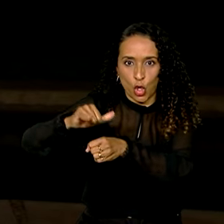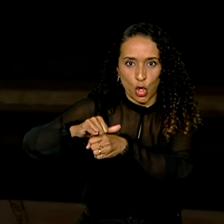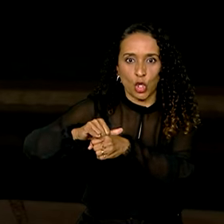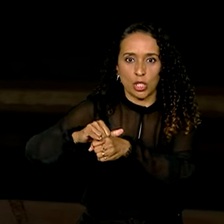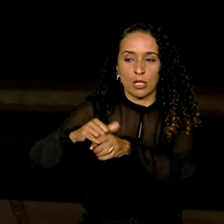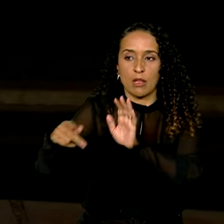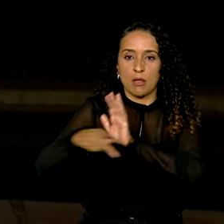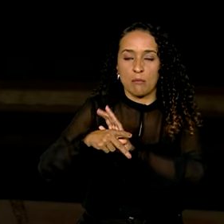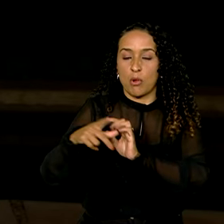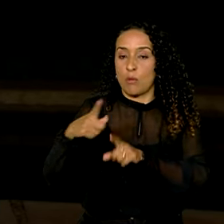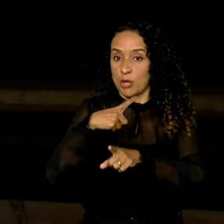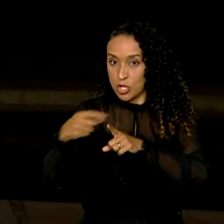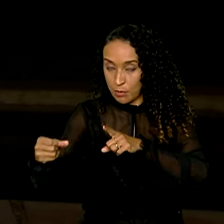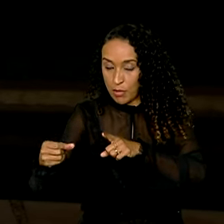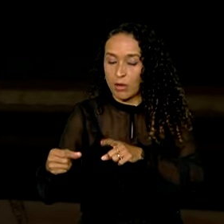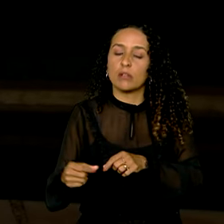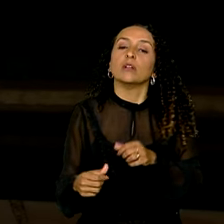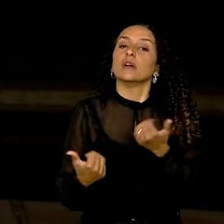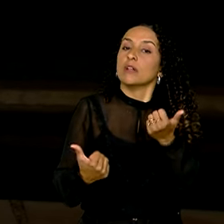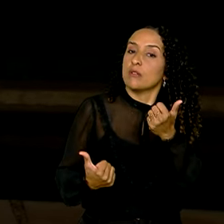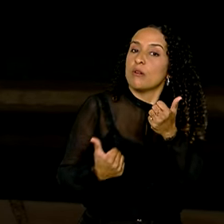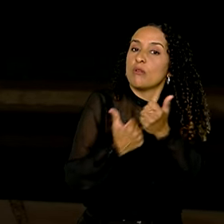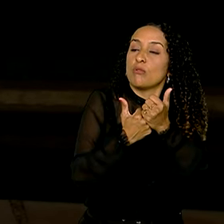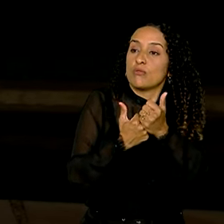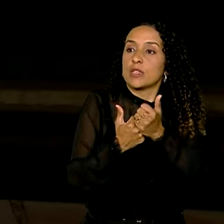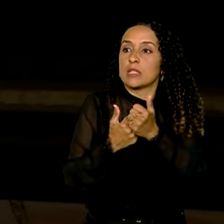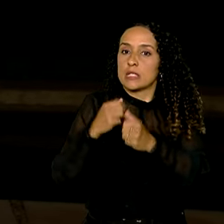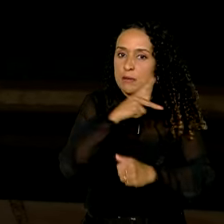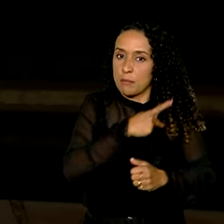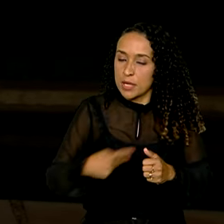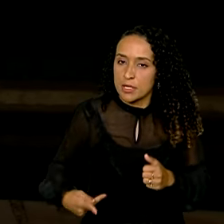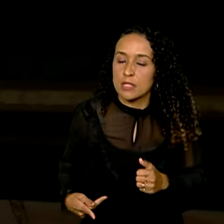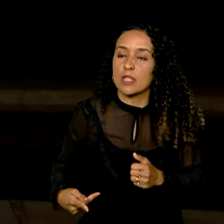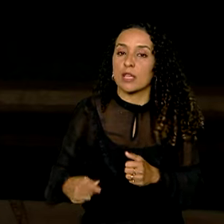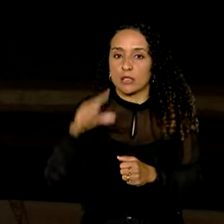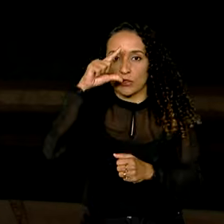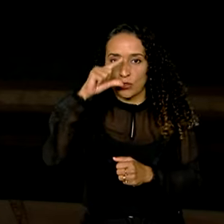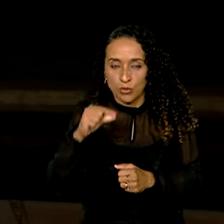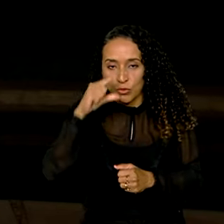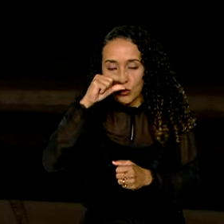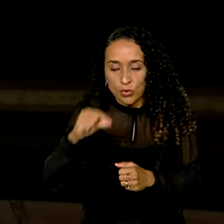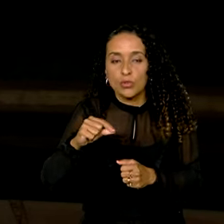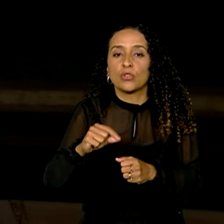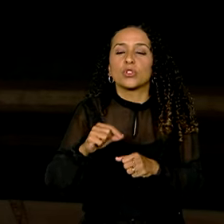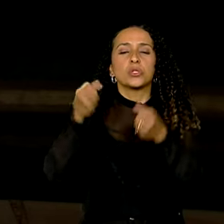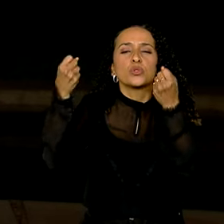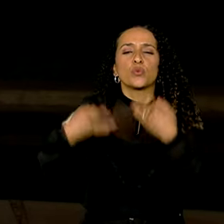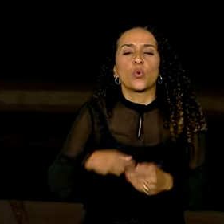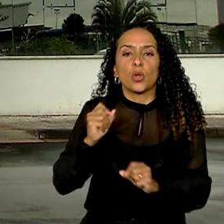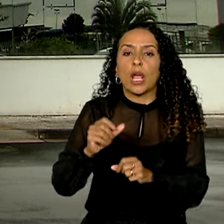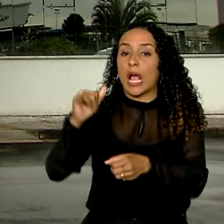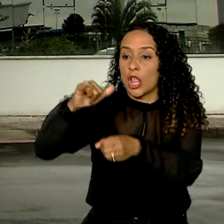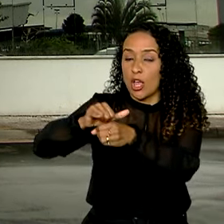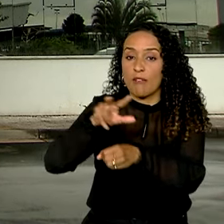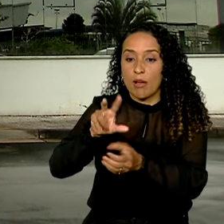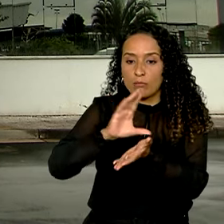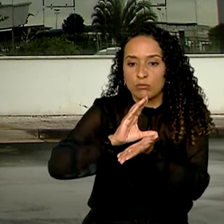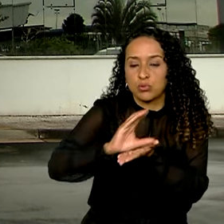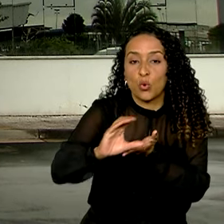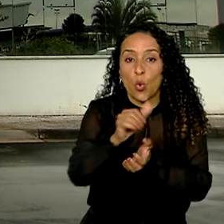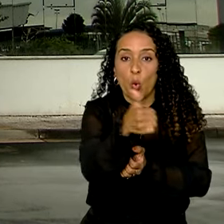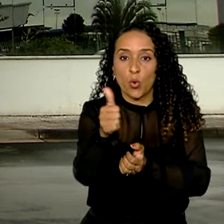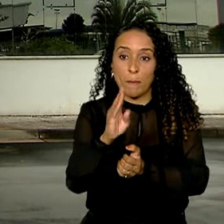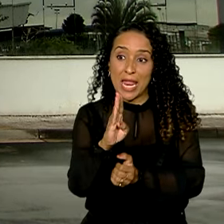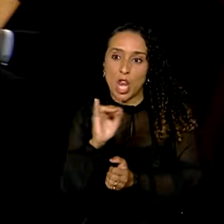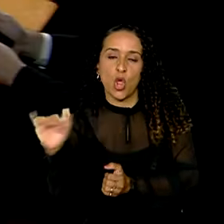O vice-presidente e ministro do Desenvolvimento, Indústria, Comércio e Serviço, Geraldo Alckmin, disse que a Toyota vai investir 11